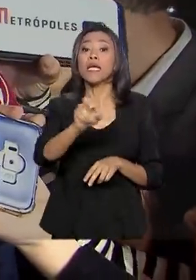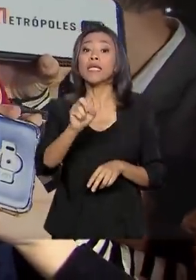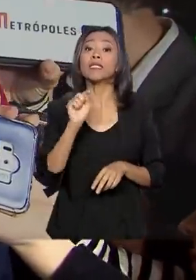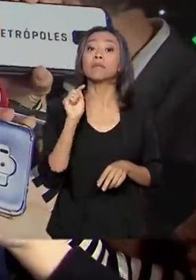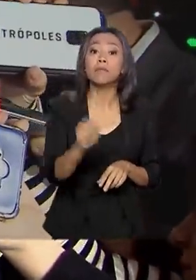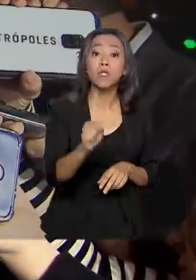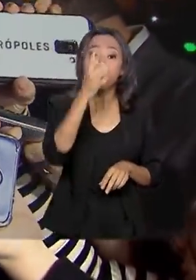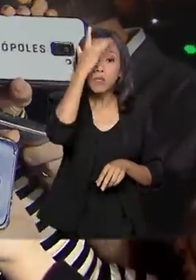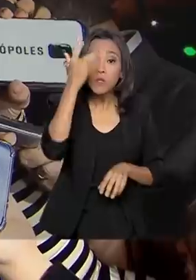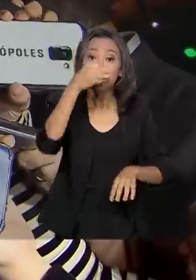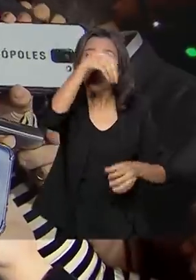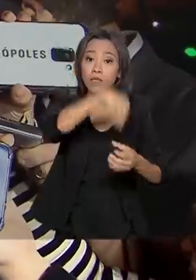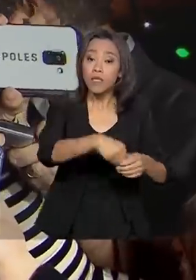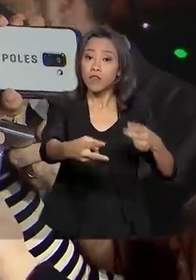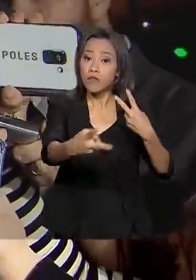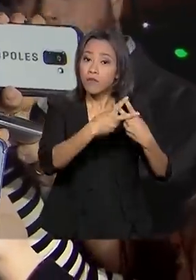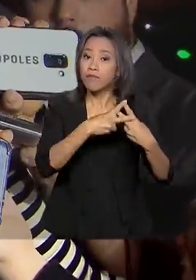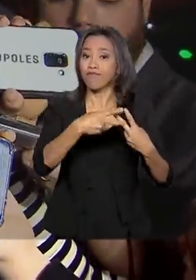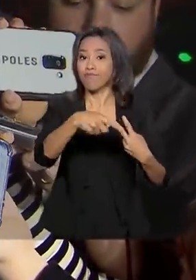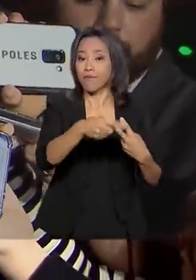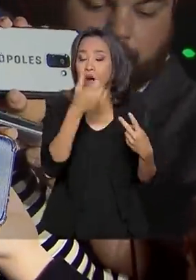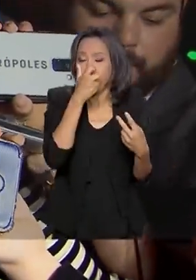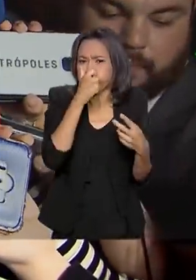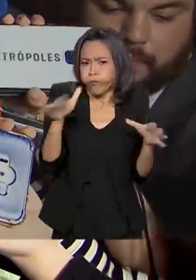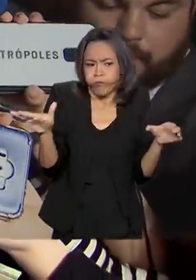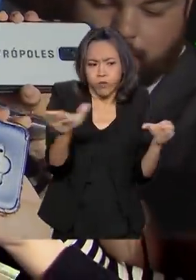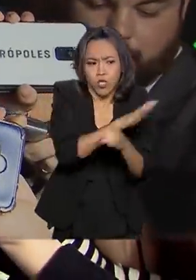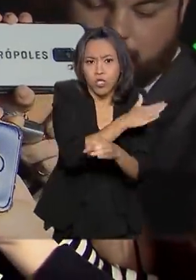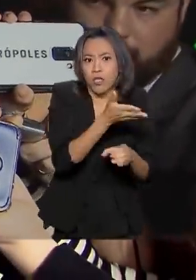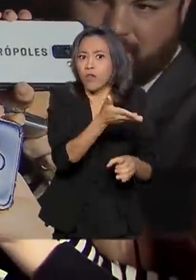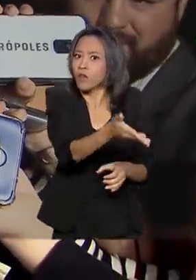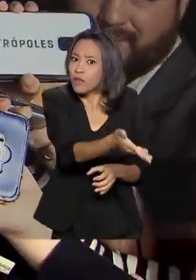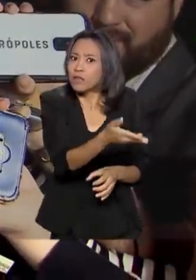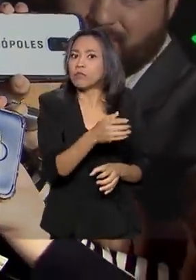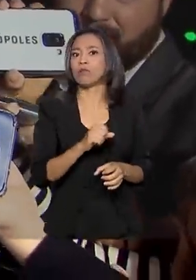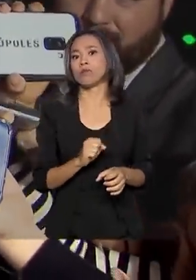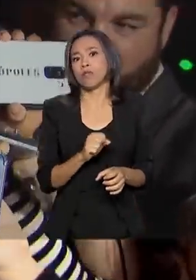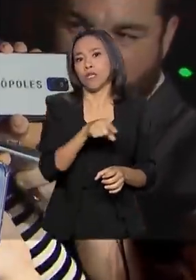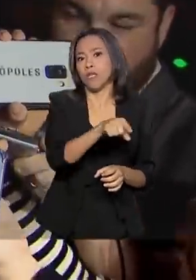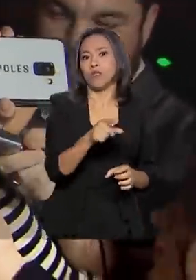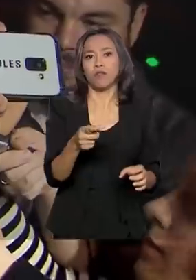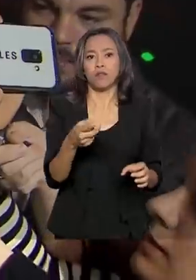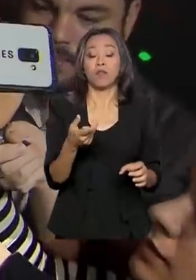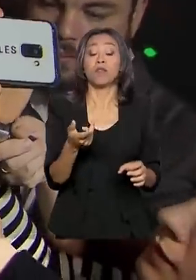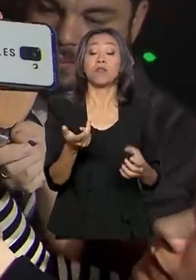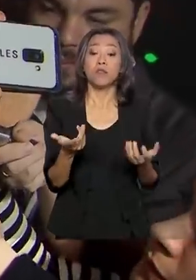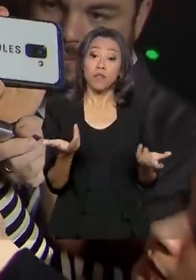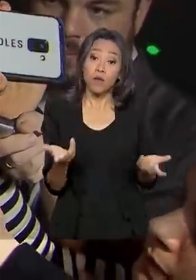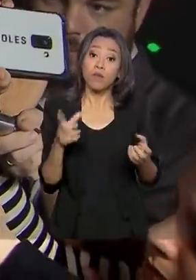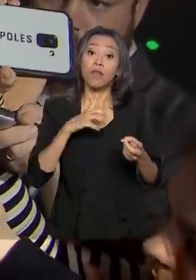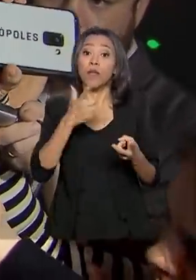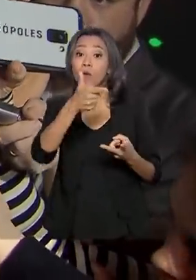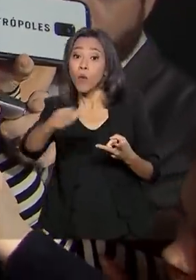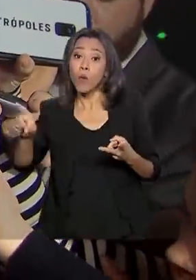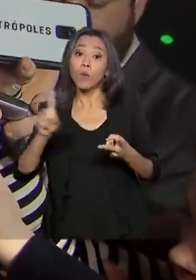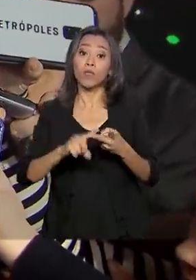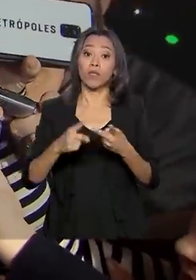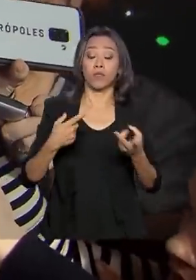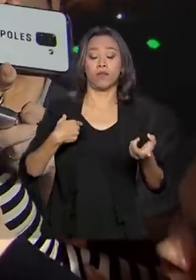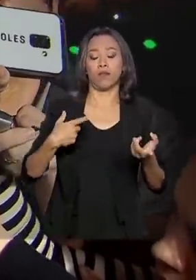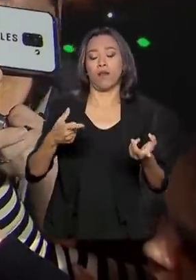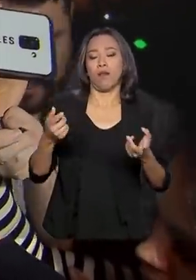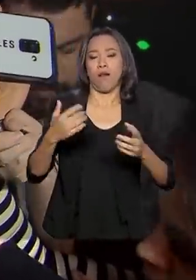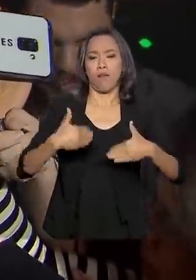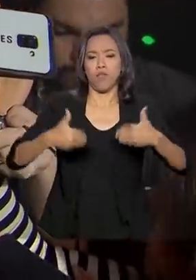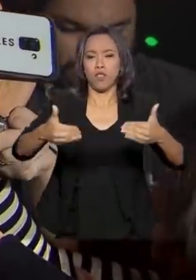em regime fechado. São pessoas que estão aglomeradas, que estão em um regime de privação de liberdade. Você tem relações exteriores, o